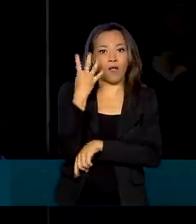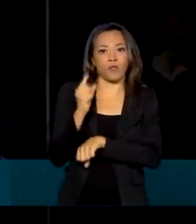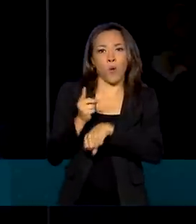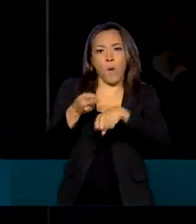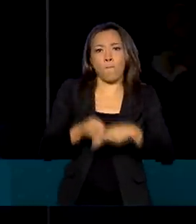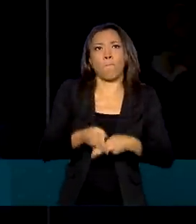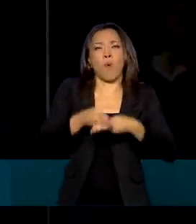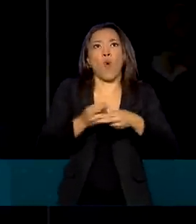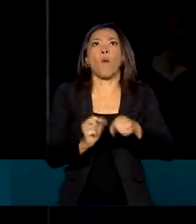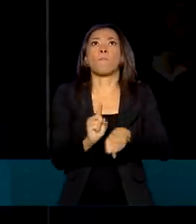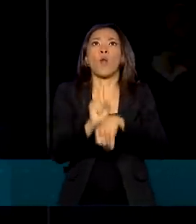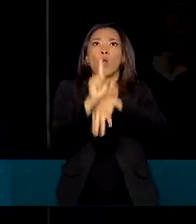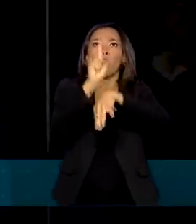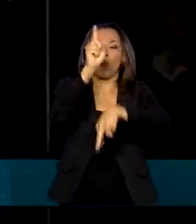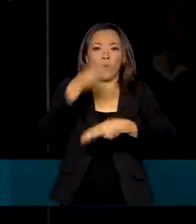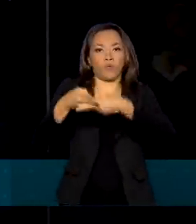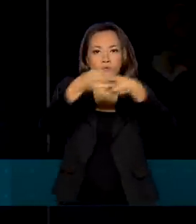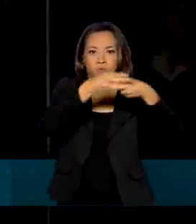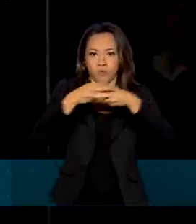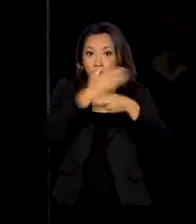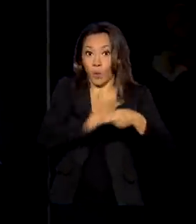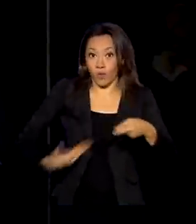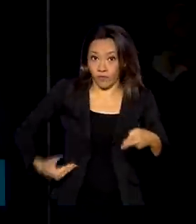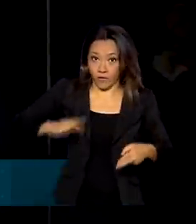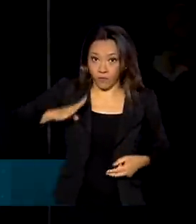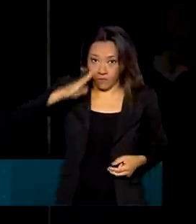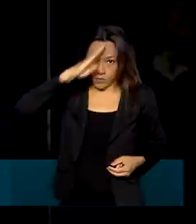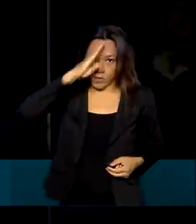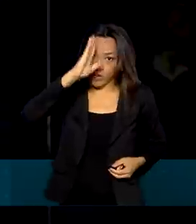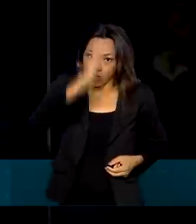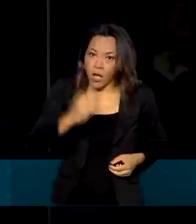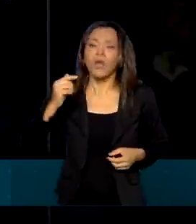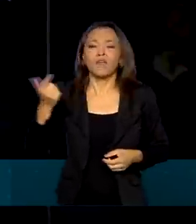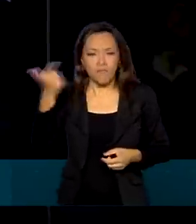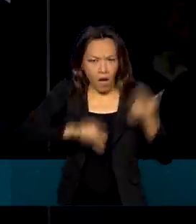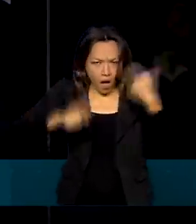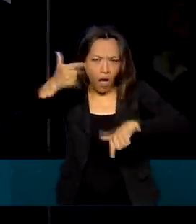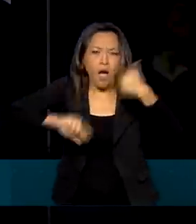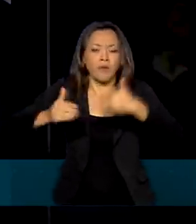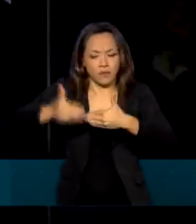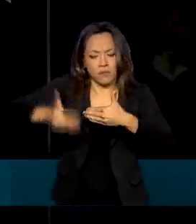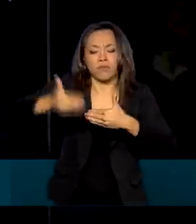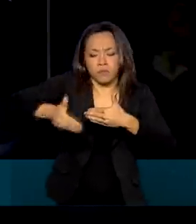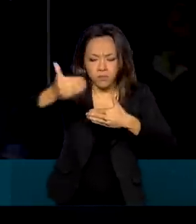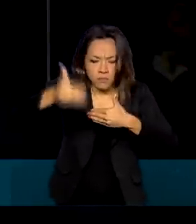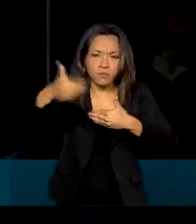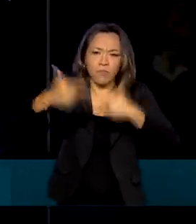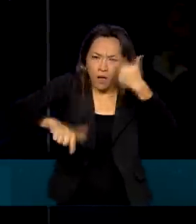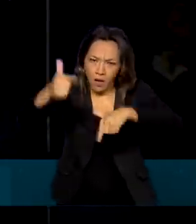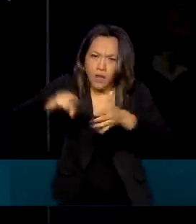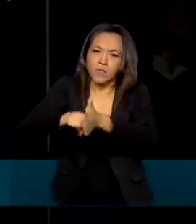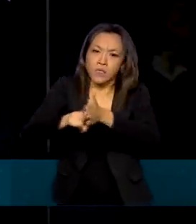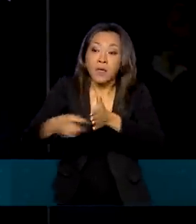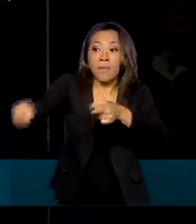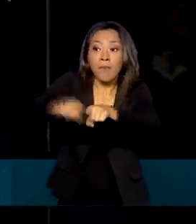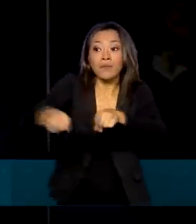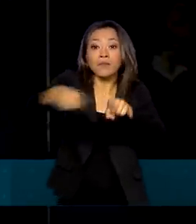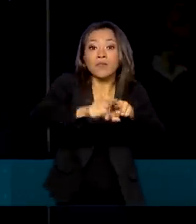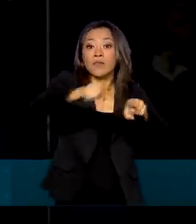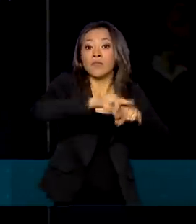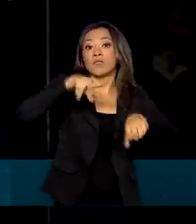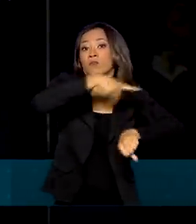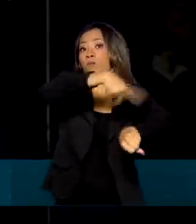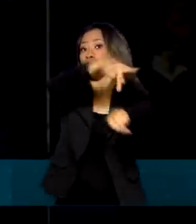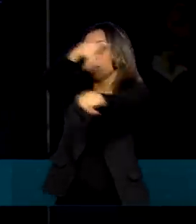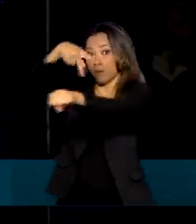lançados pelo governo Bolsonaro e vem outros pela frente com desenvolvimento nacional, as parcerias internacionais